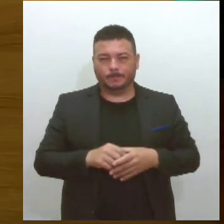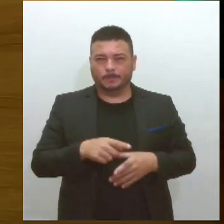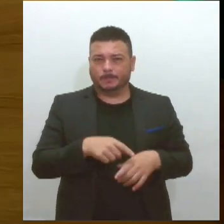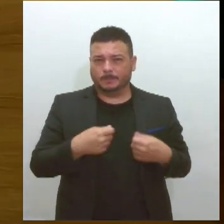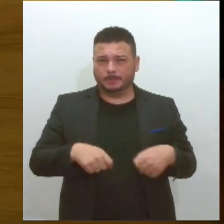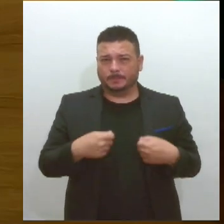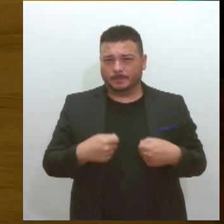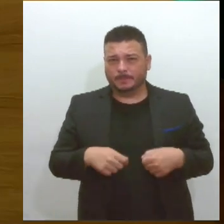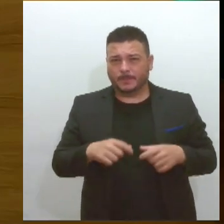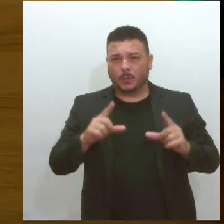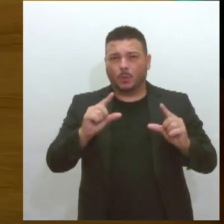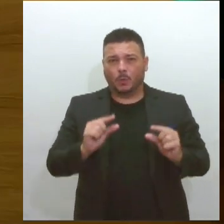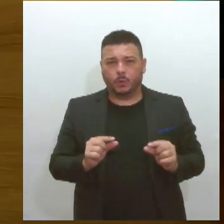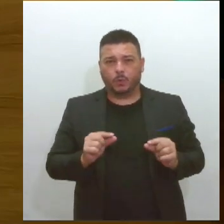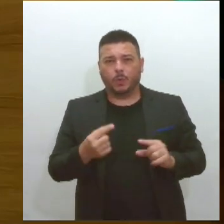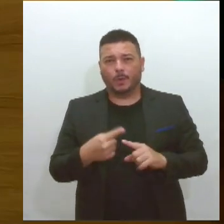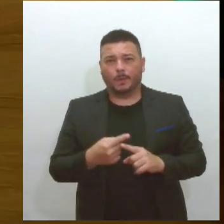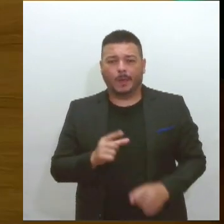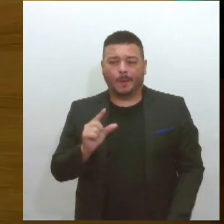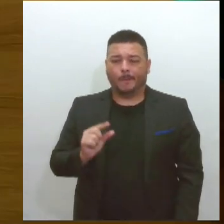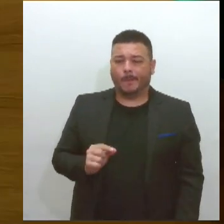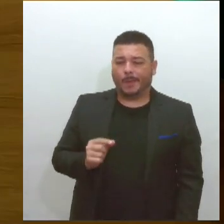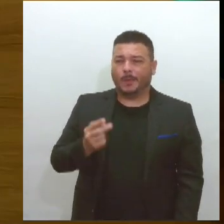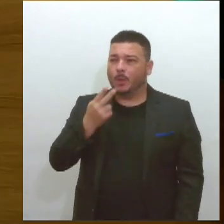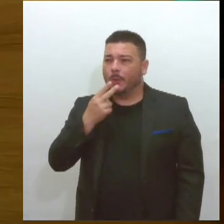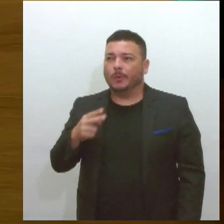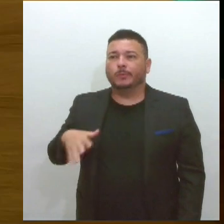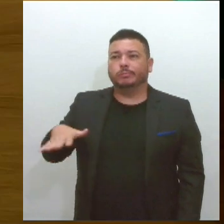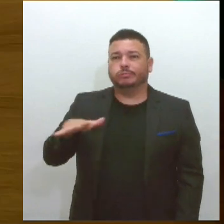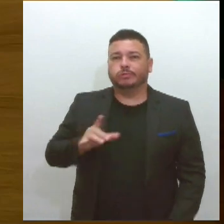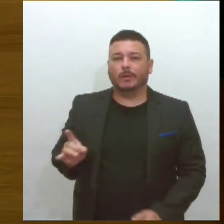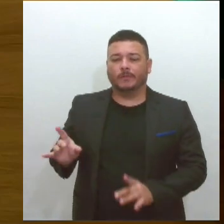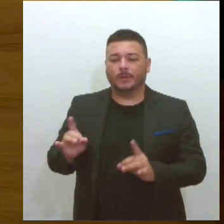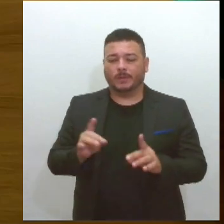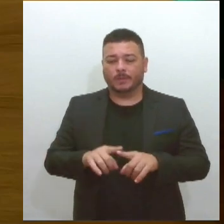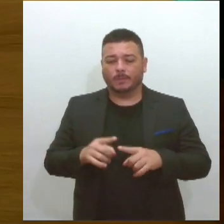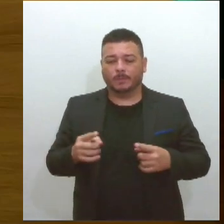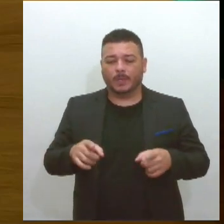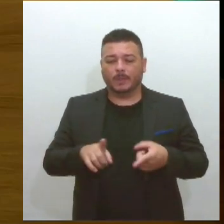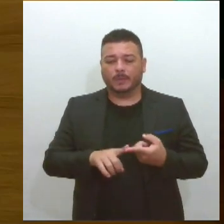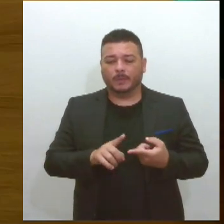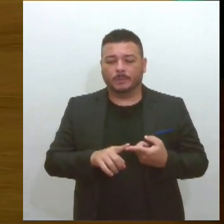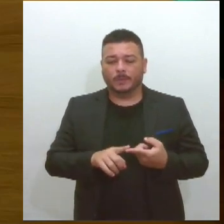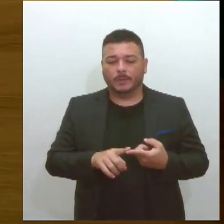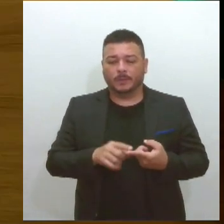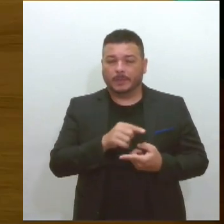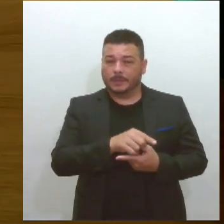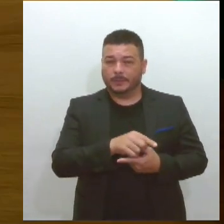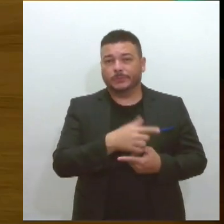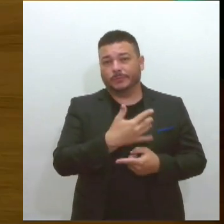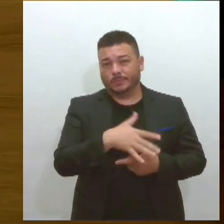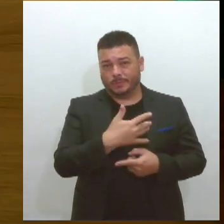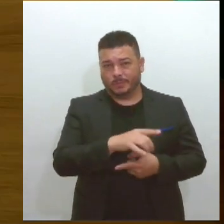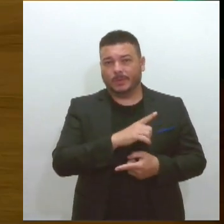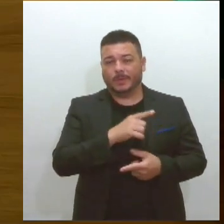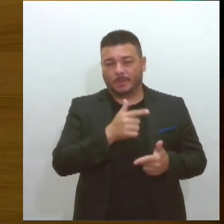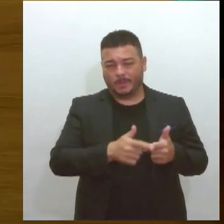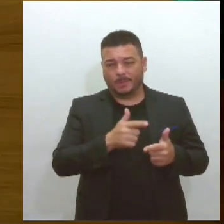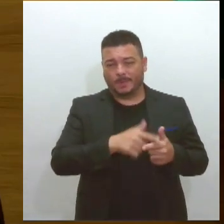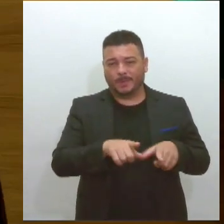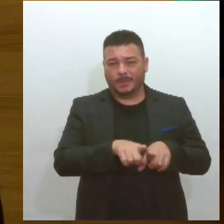porque tem menos cigarro circulando, mas tem uma maior exposição à nicotina e os efeitos deletérios da exposição a essa substância.